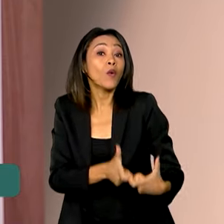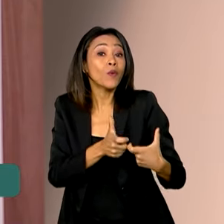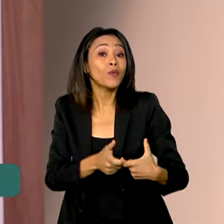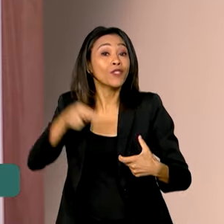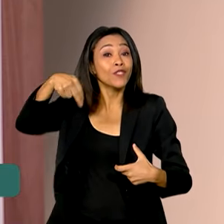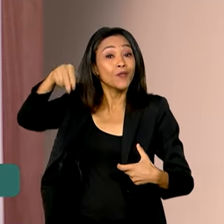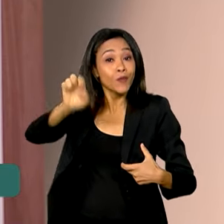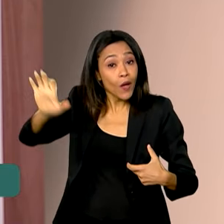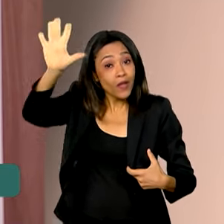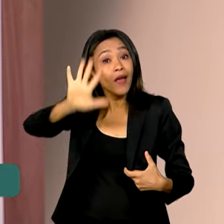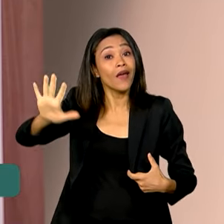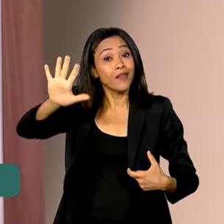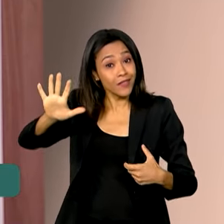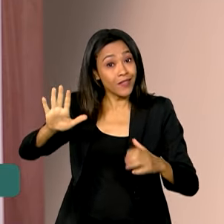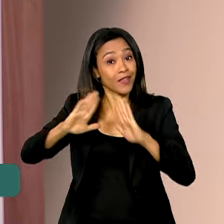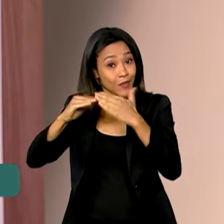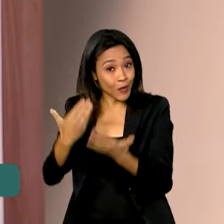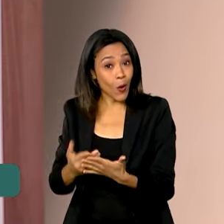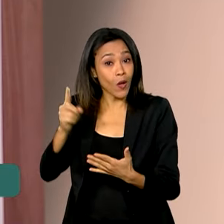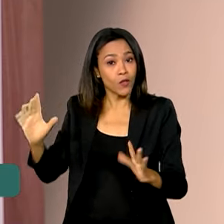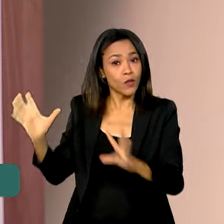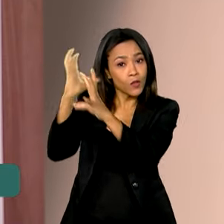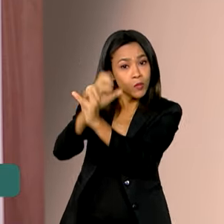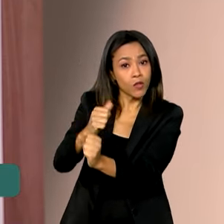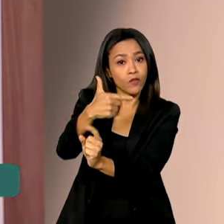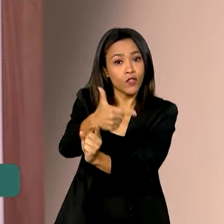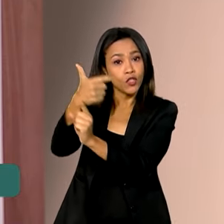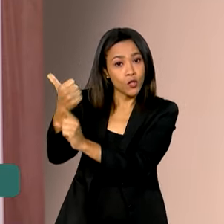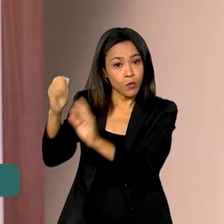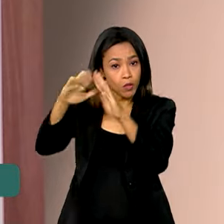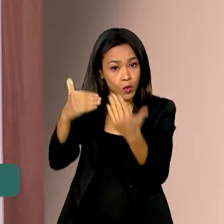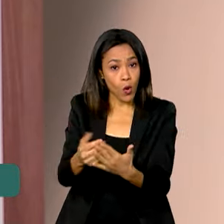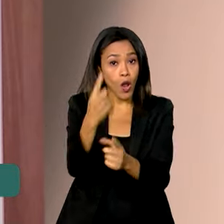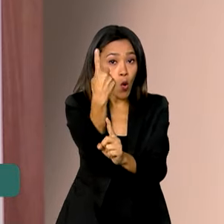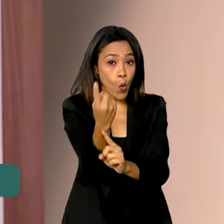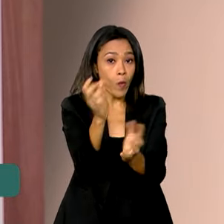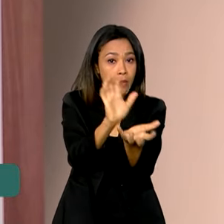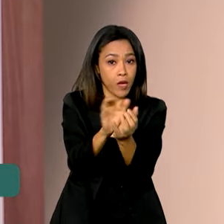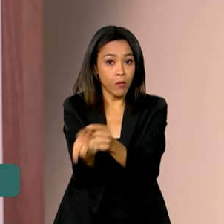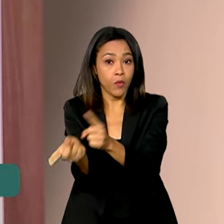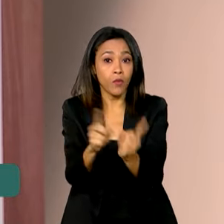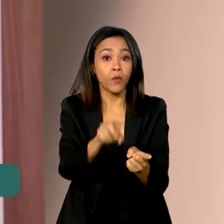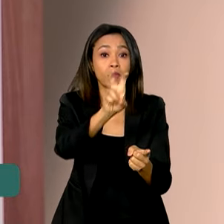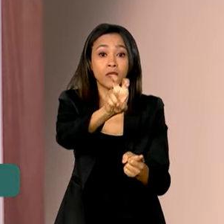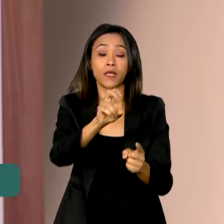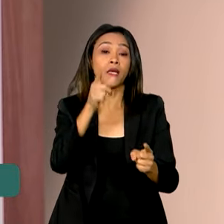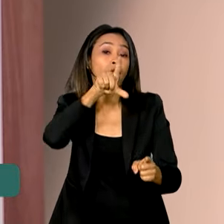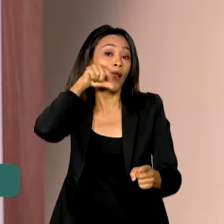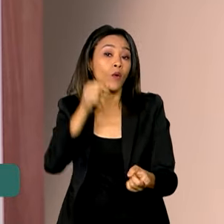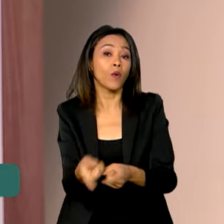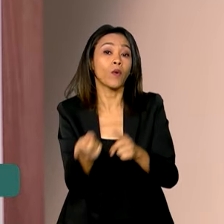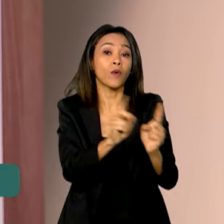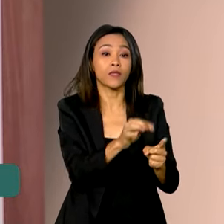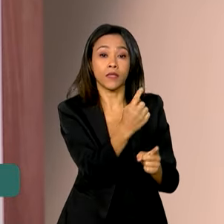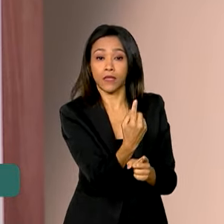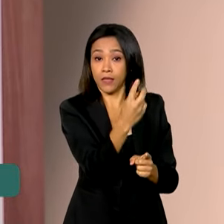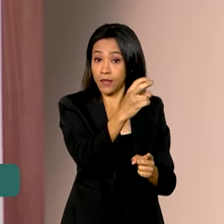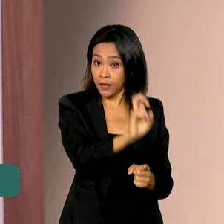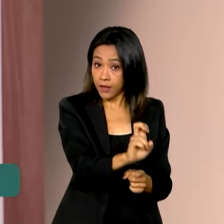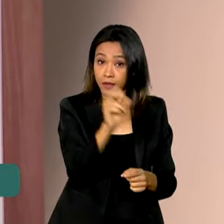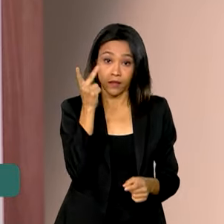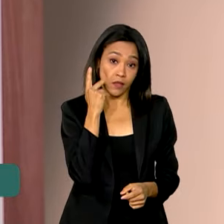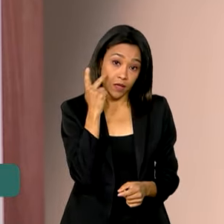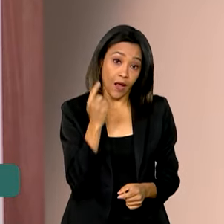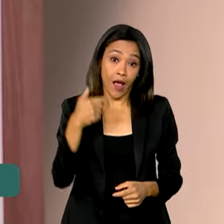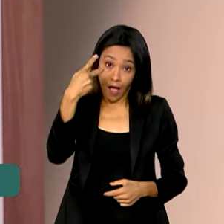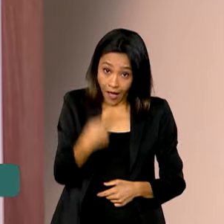Nordeste. Ao total, foram 21 escolas, uma em Pernambuco, cinco em Alagoas e 15 no Ceará. O